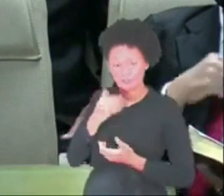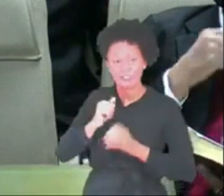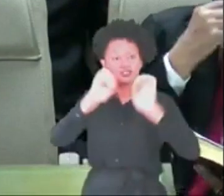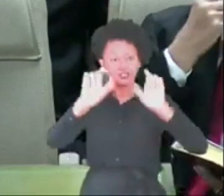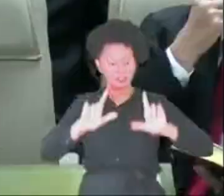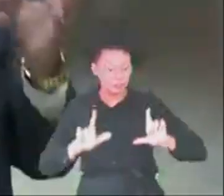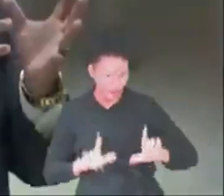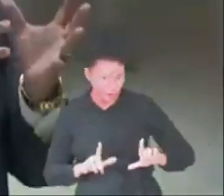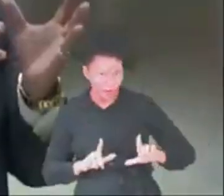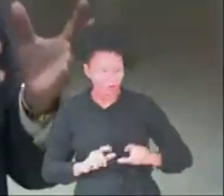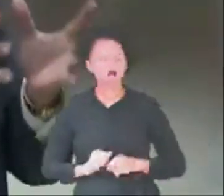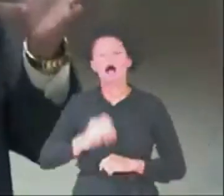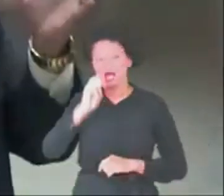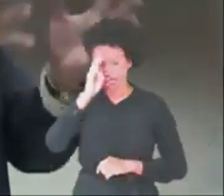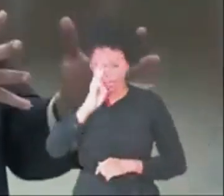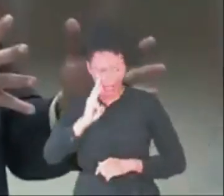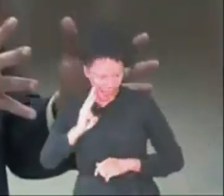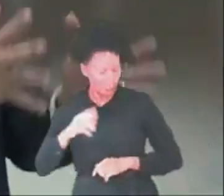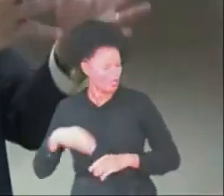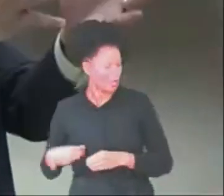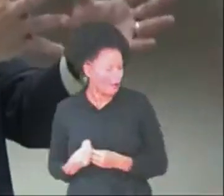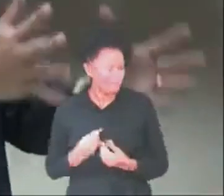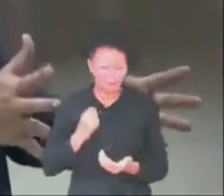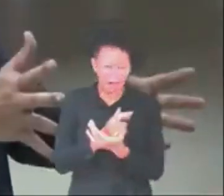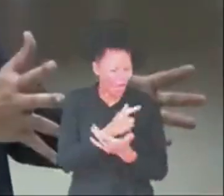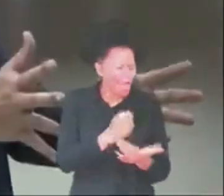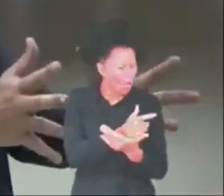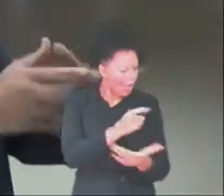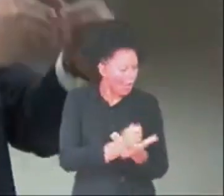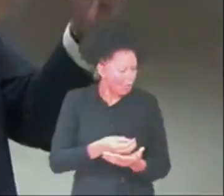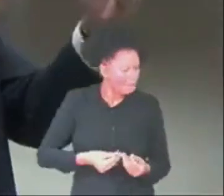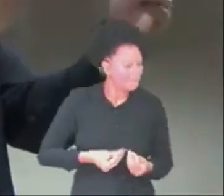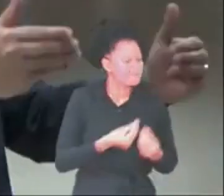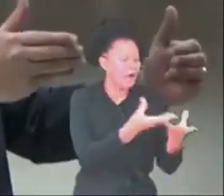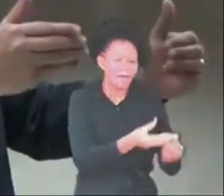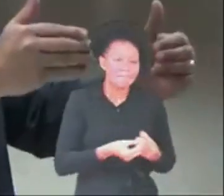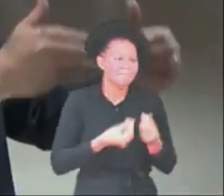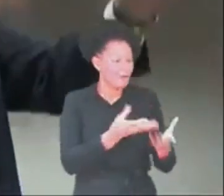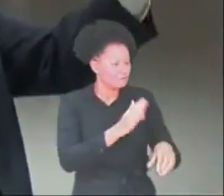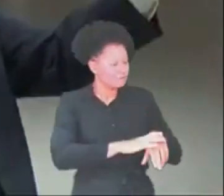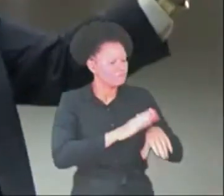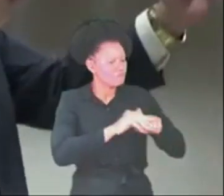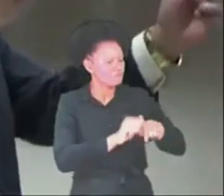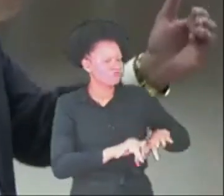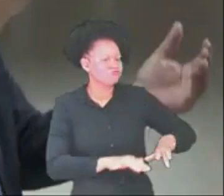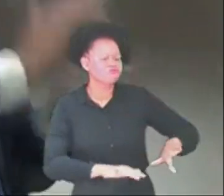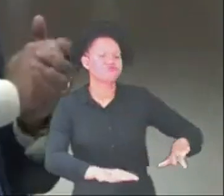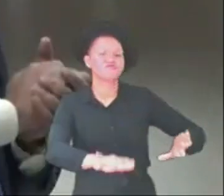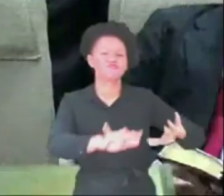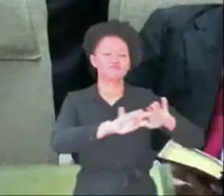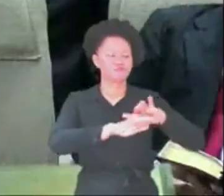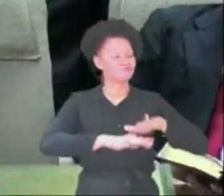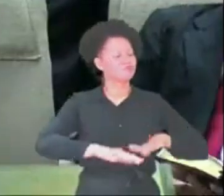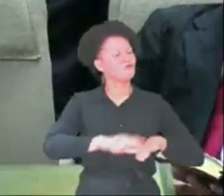Acabe, o estado pagava aos profetas para espalharem as suas ideias.